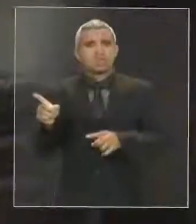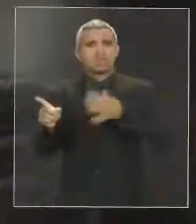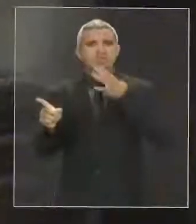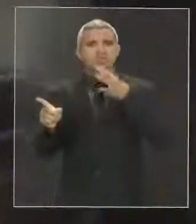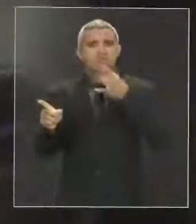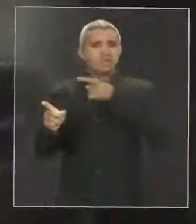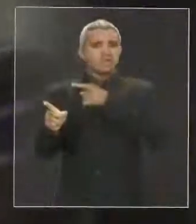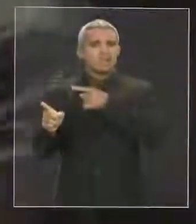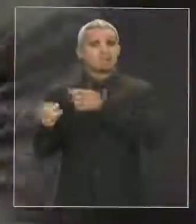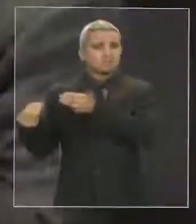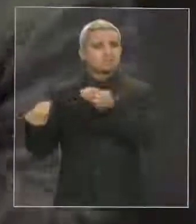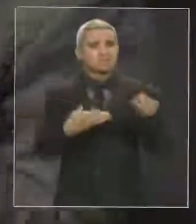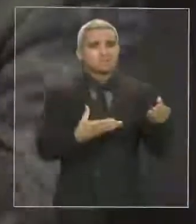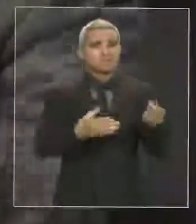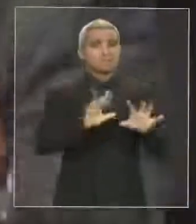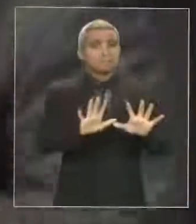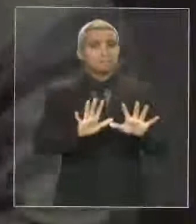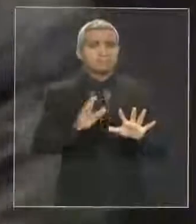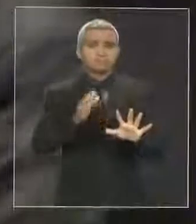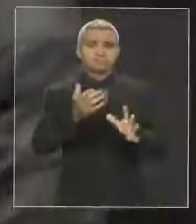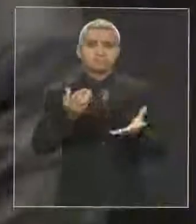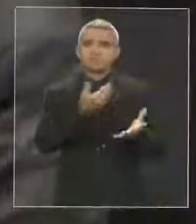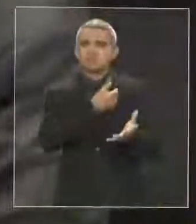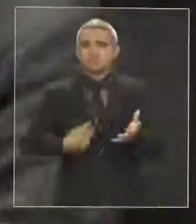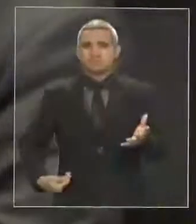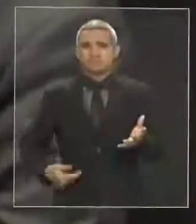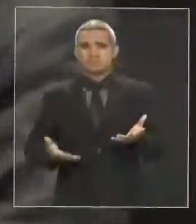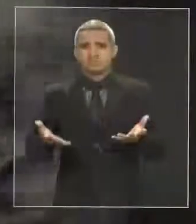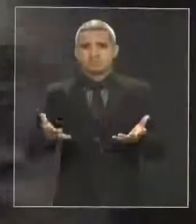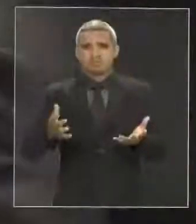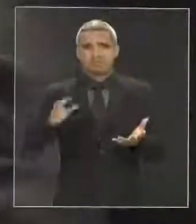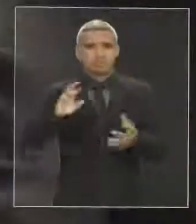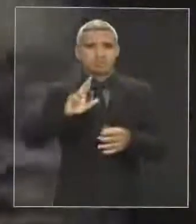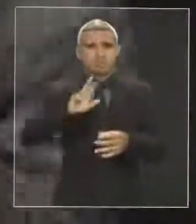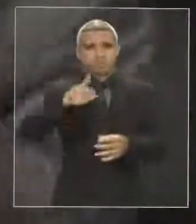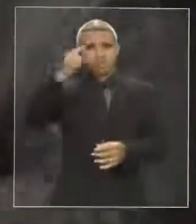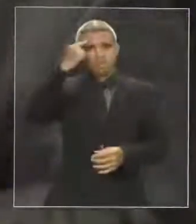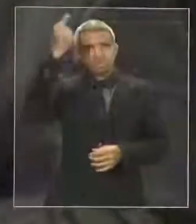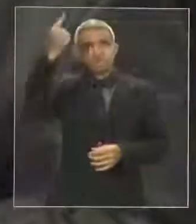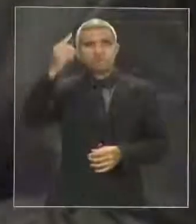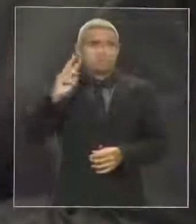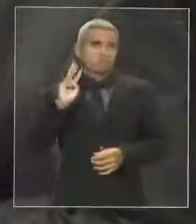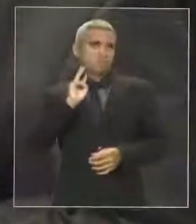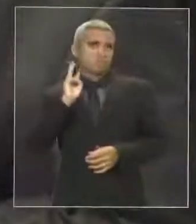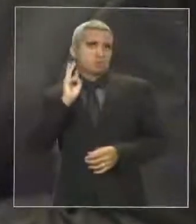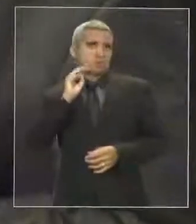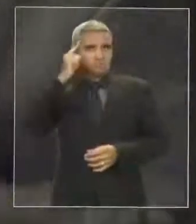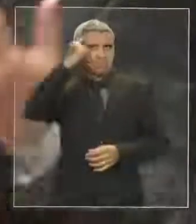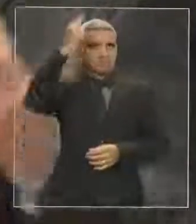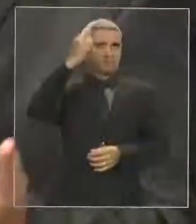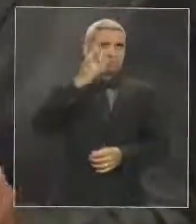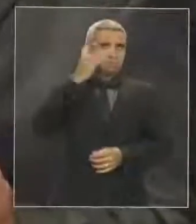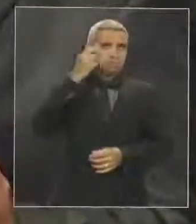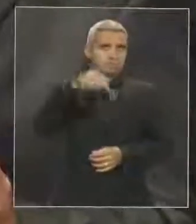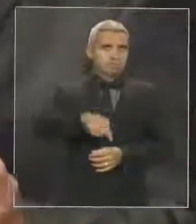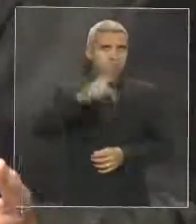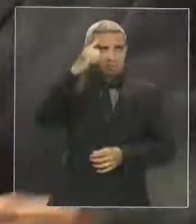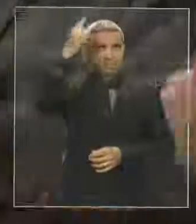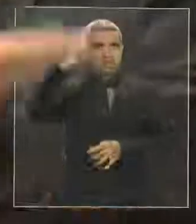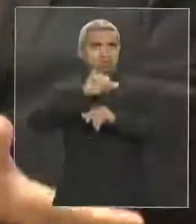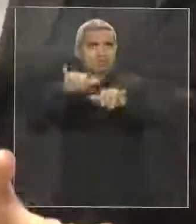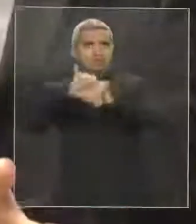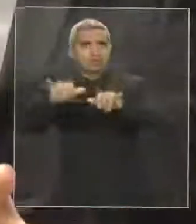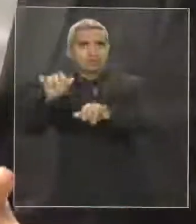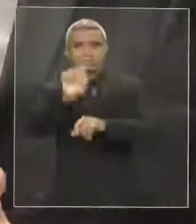mídia que o governo faz, não foi criado por Hélito do curso, não foi criado por nenhum deputado aqui. O que está se perguntando